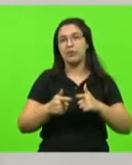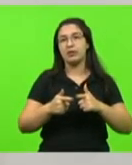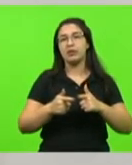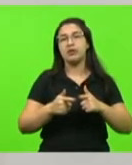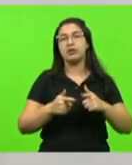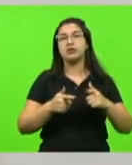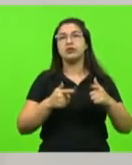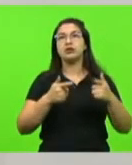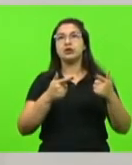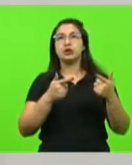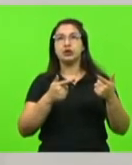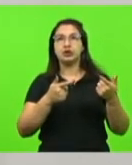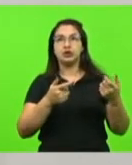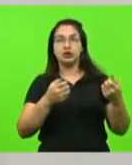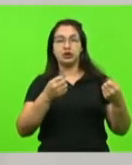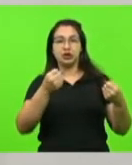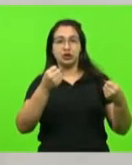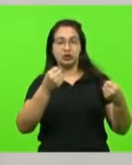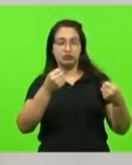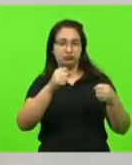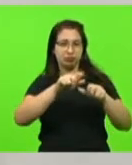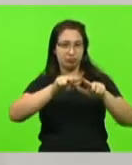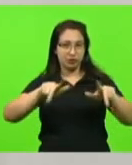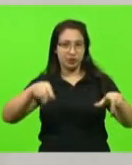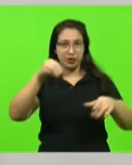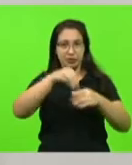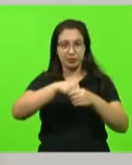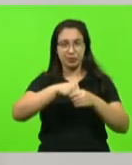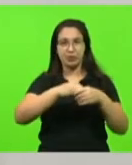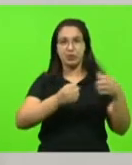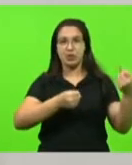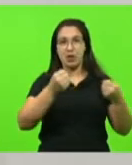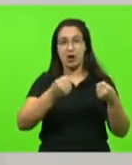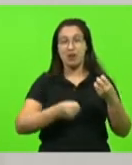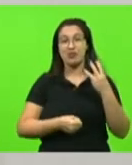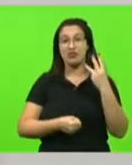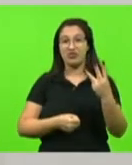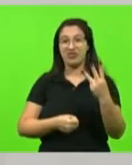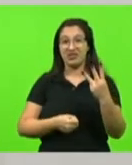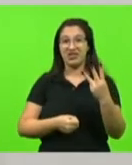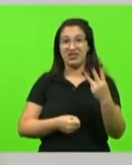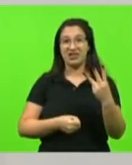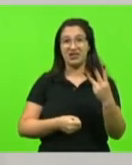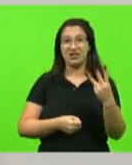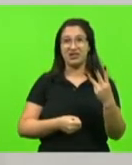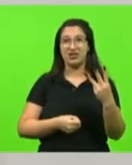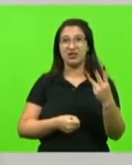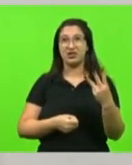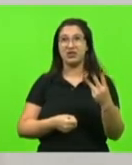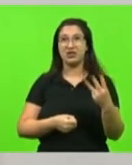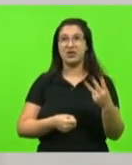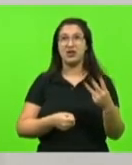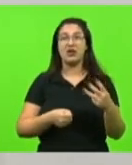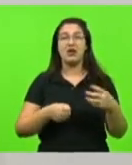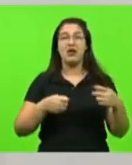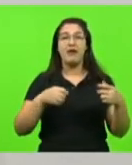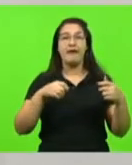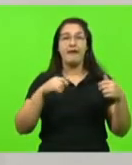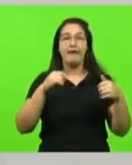veículos. Nós já tivemos três pregões eletrônicos que ficaram